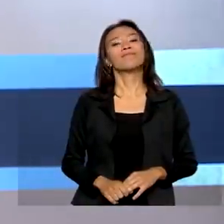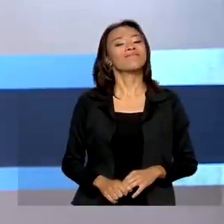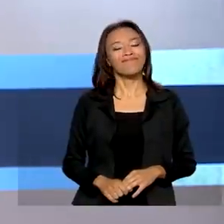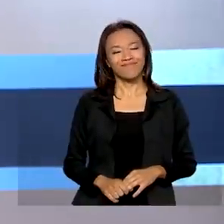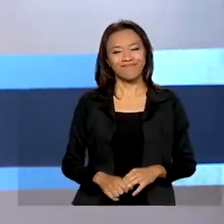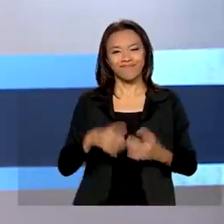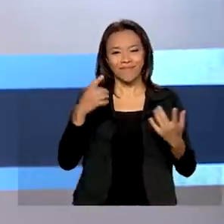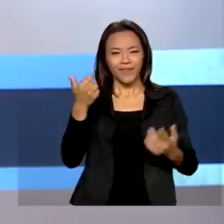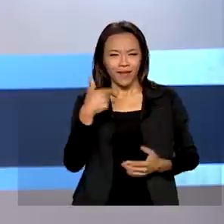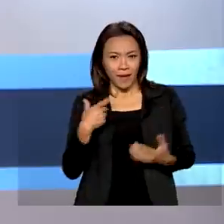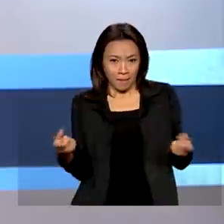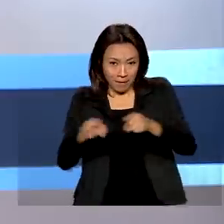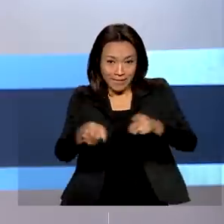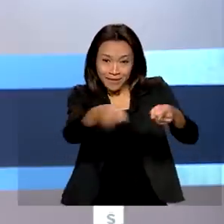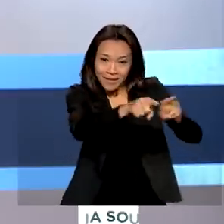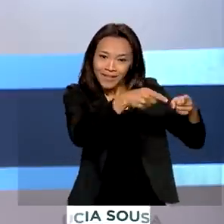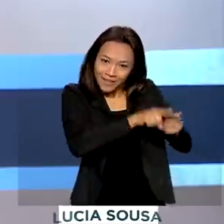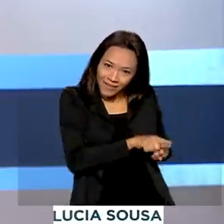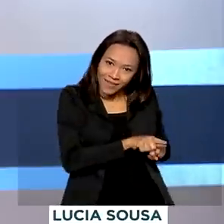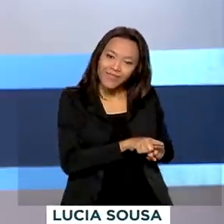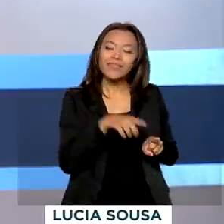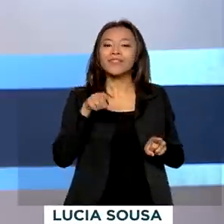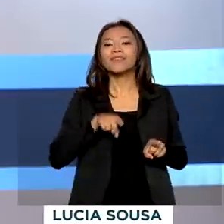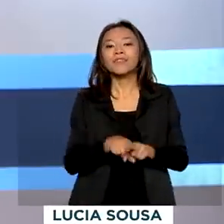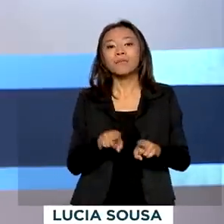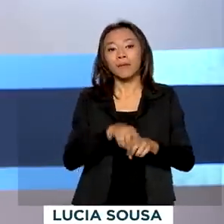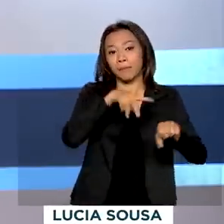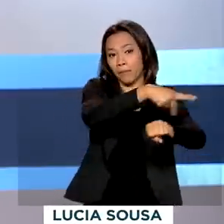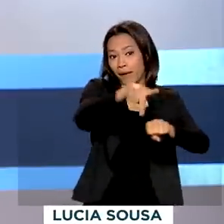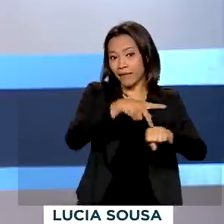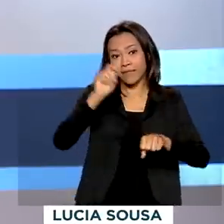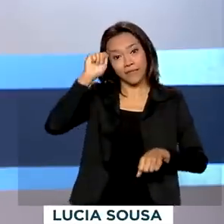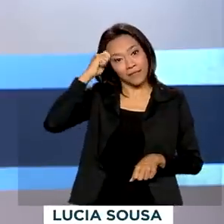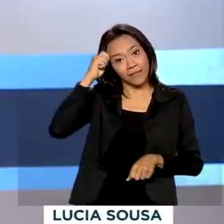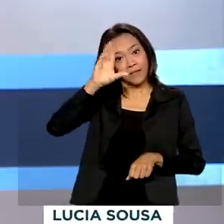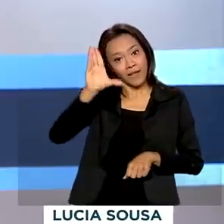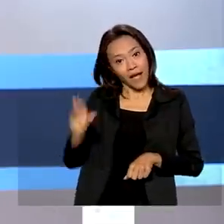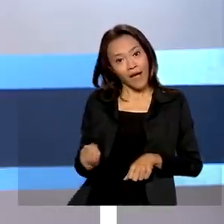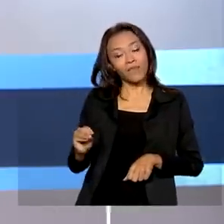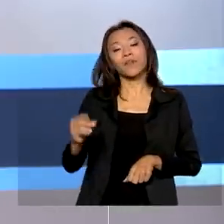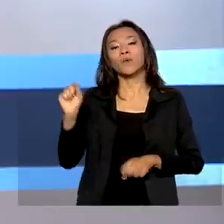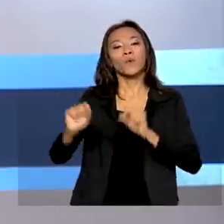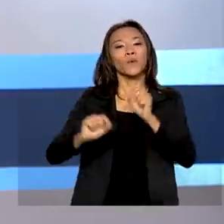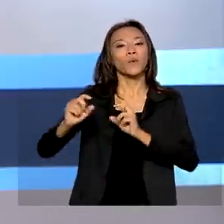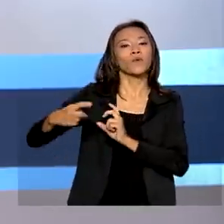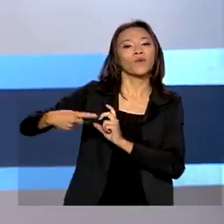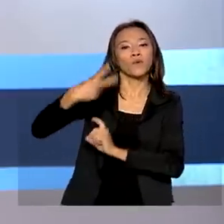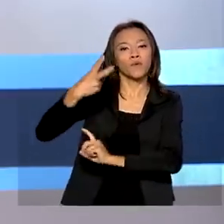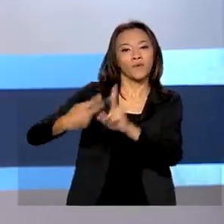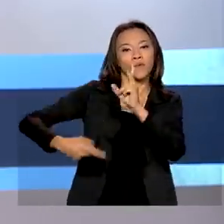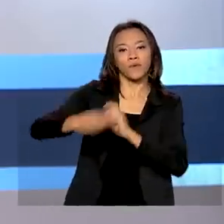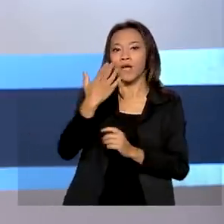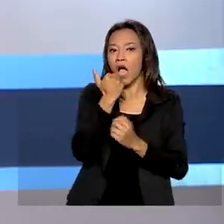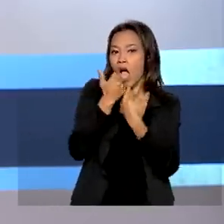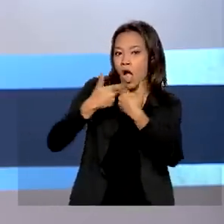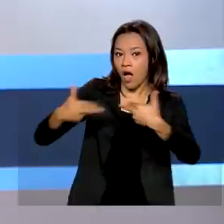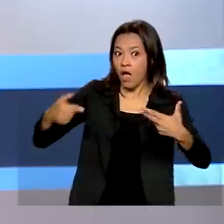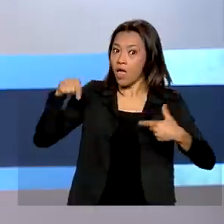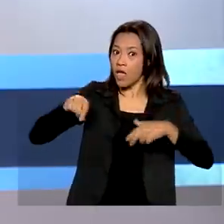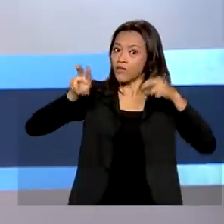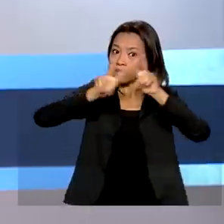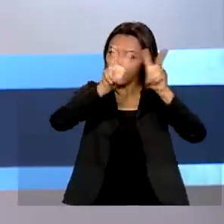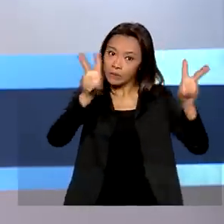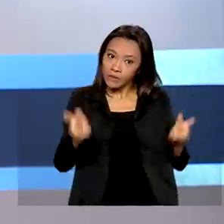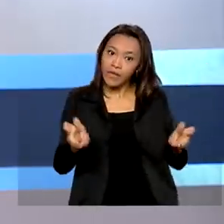Ampliar parcerias e permitir que nações da África se tornem exportadoras de alimentos foram os temas discutidos